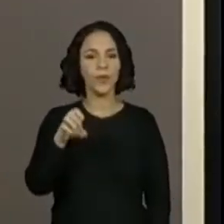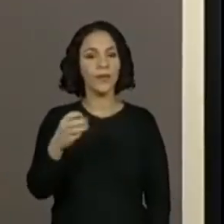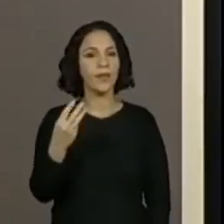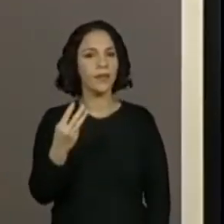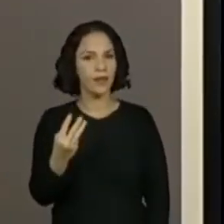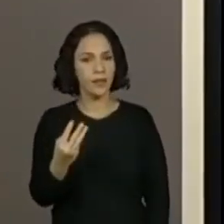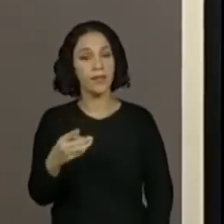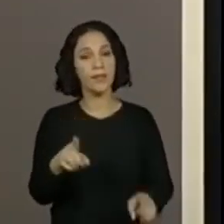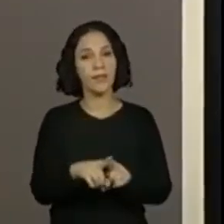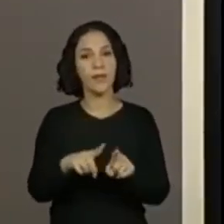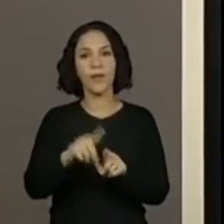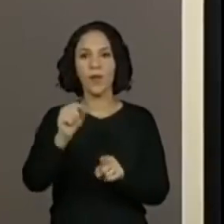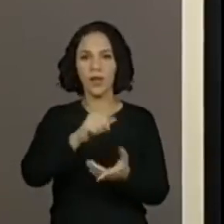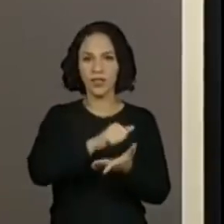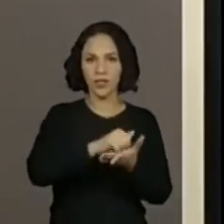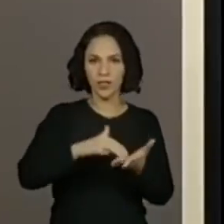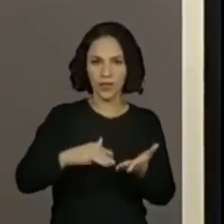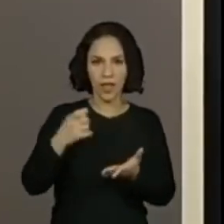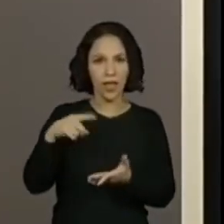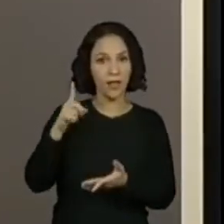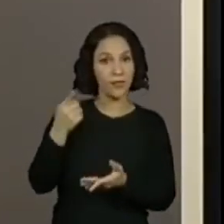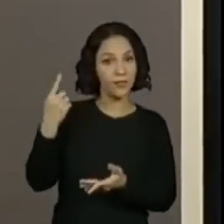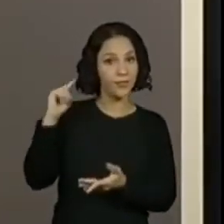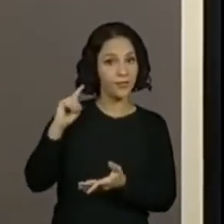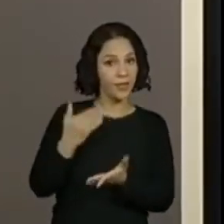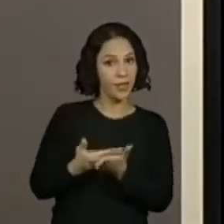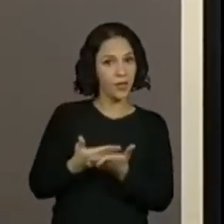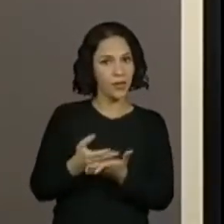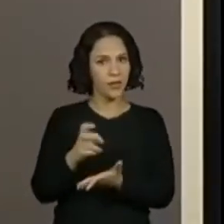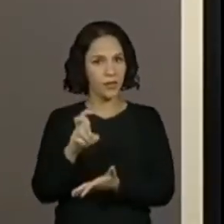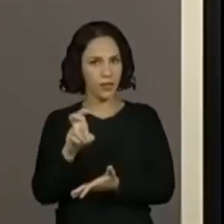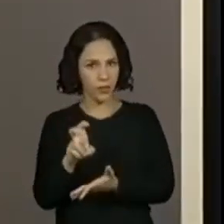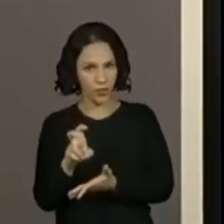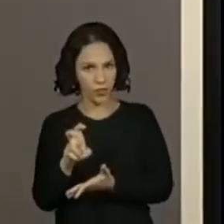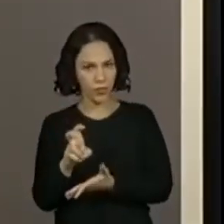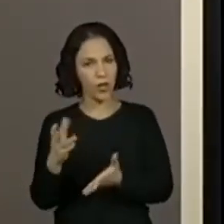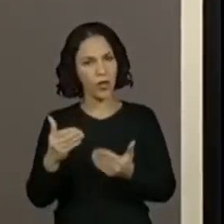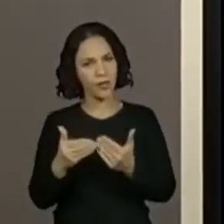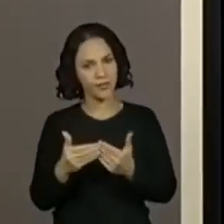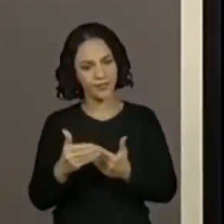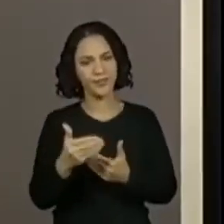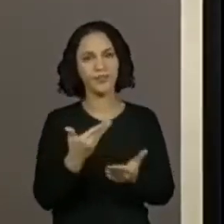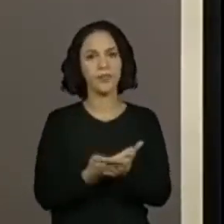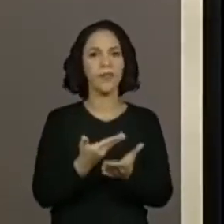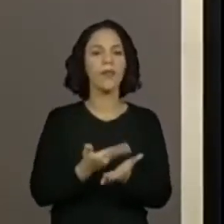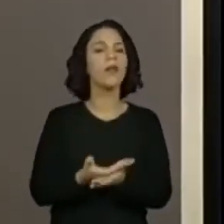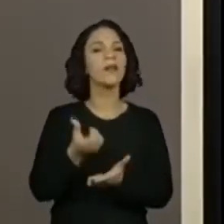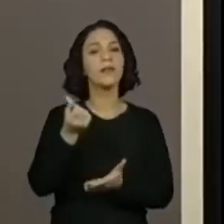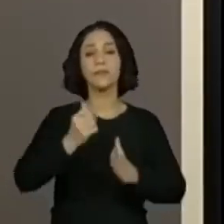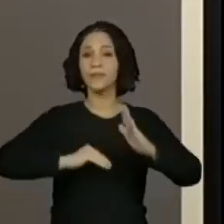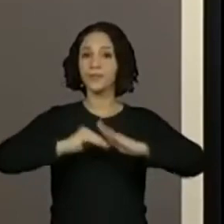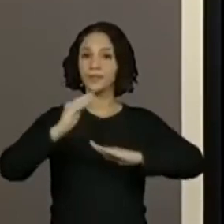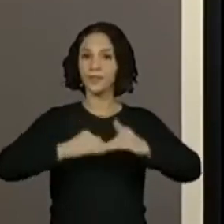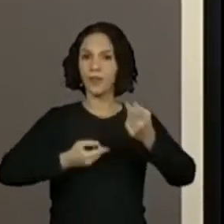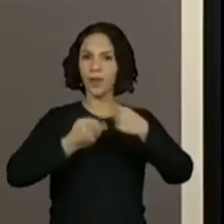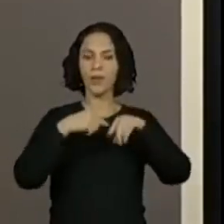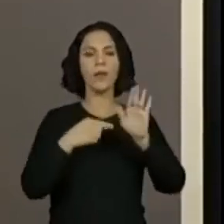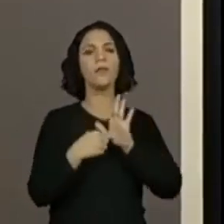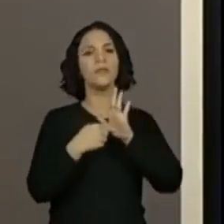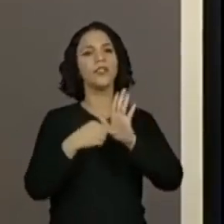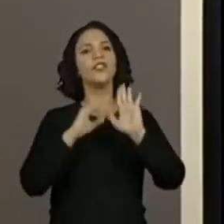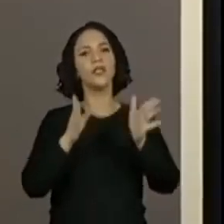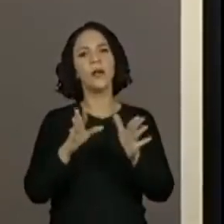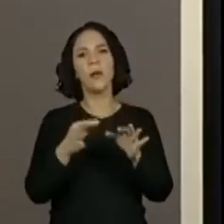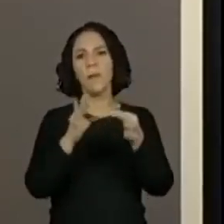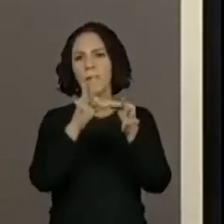tempo, nós estamos fechando uma atividade que é da aula 5. Quem está aqui já sabe e tudo mais, as habilidades vieram lá no começo dessa aula, porque ela é uma